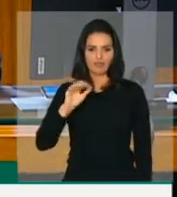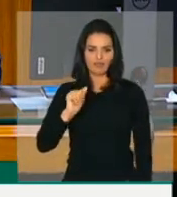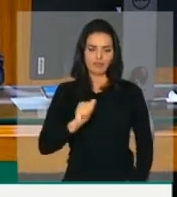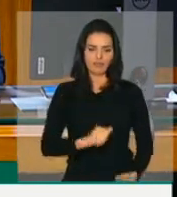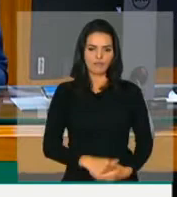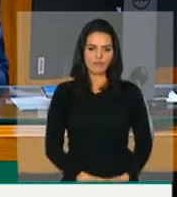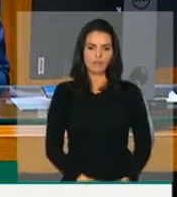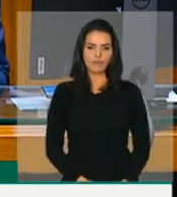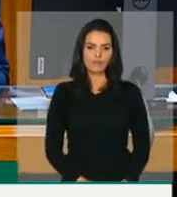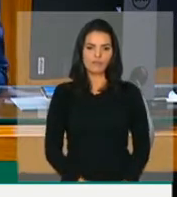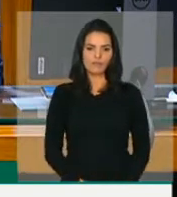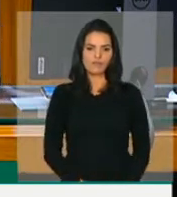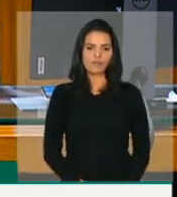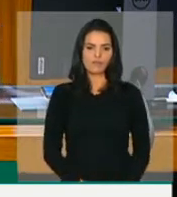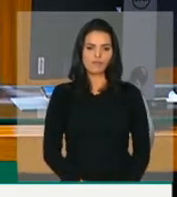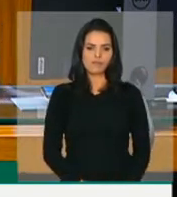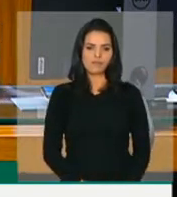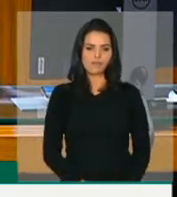Senhor presidente,